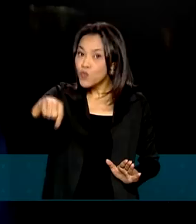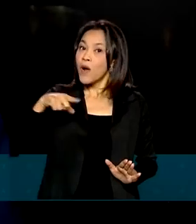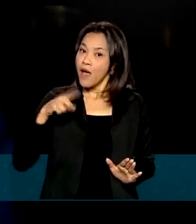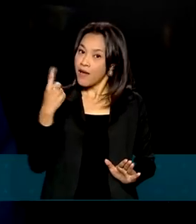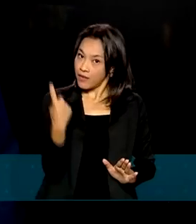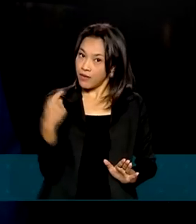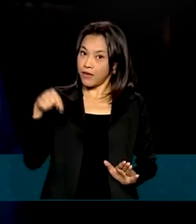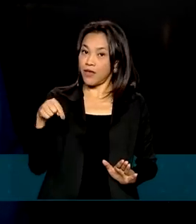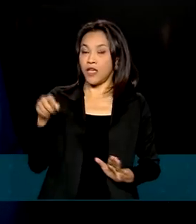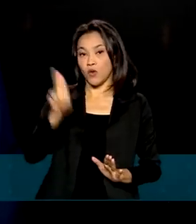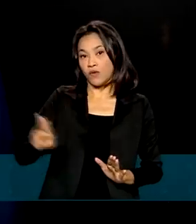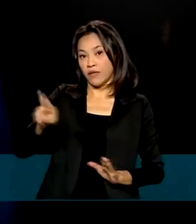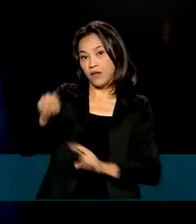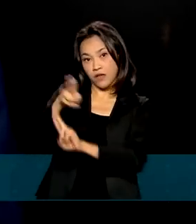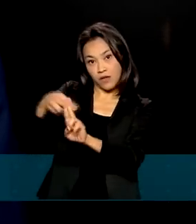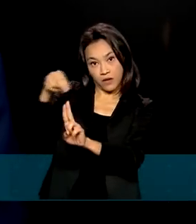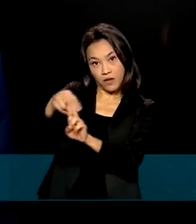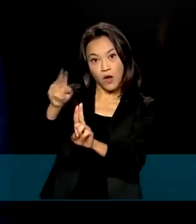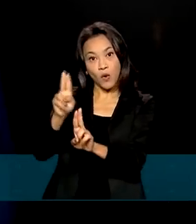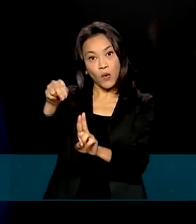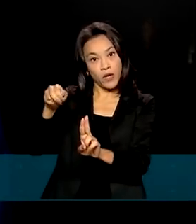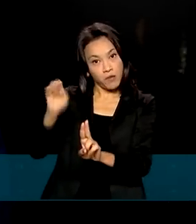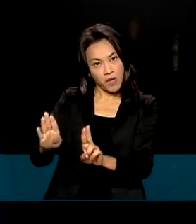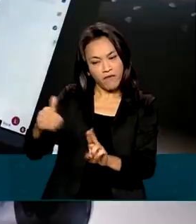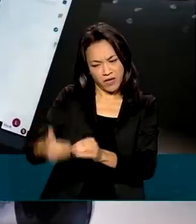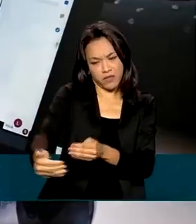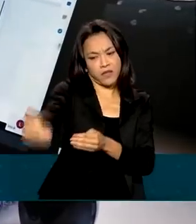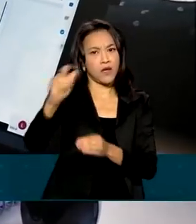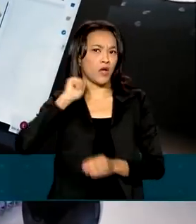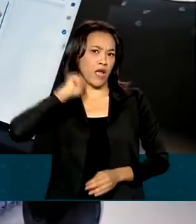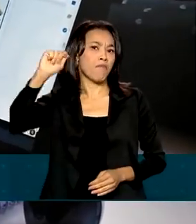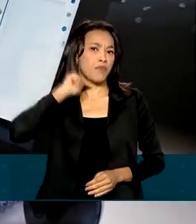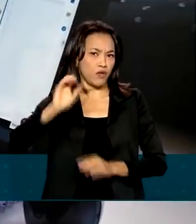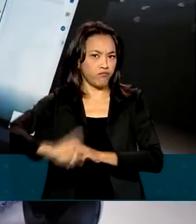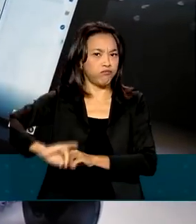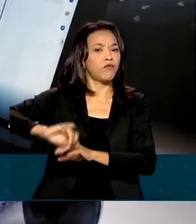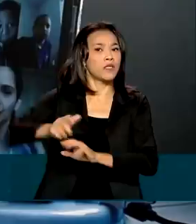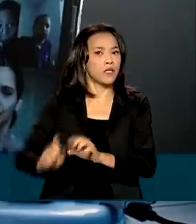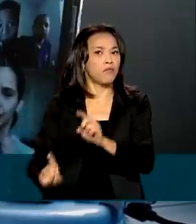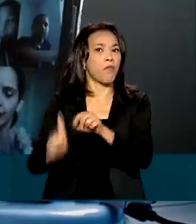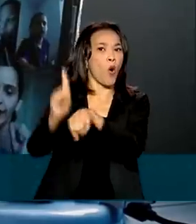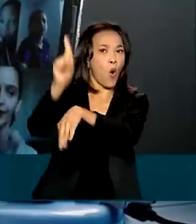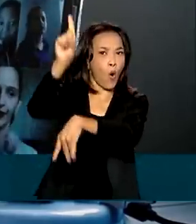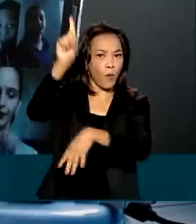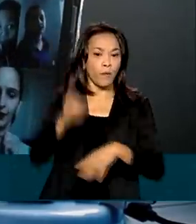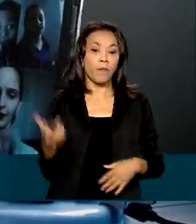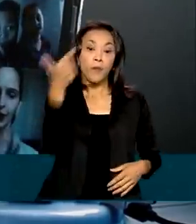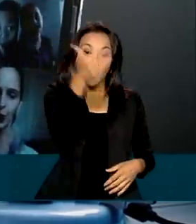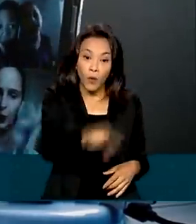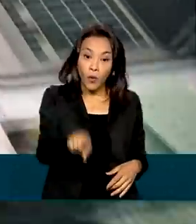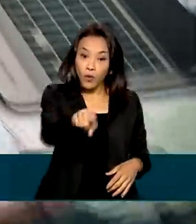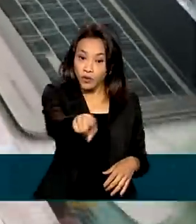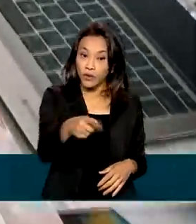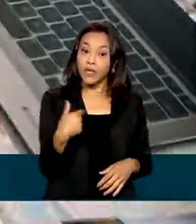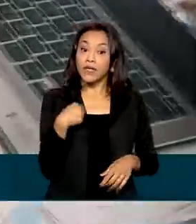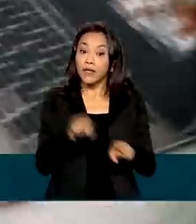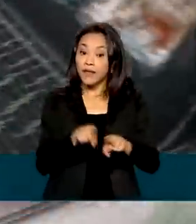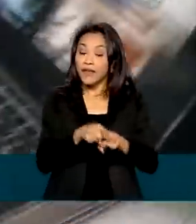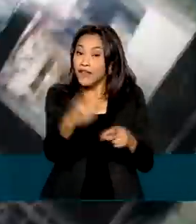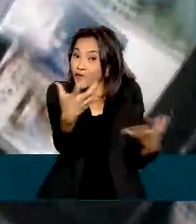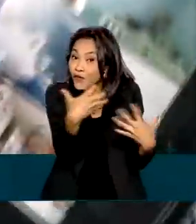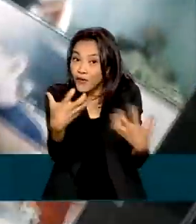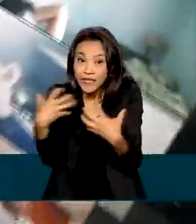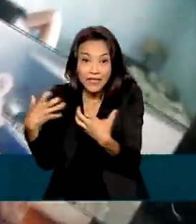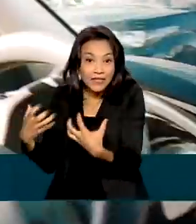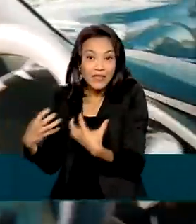Universidade de Brasília. Deve ser lançado agora em abril. Transformações tecnológicas de última geração que afetam o dia a dia